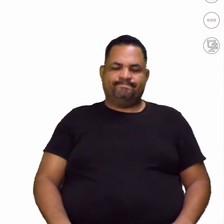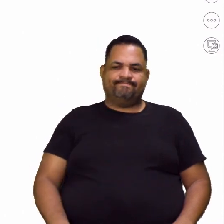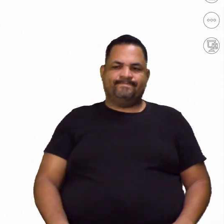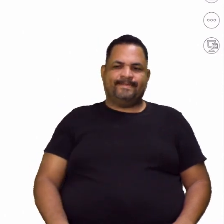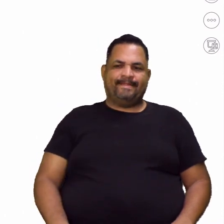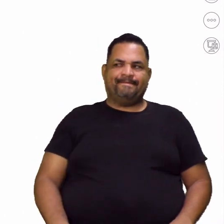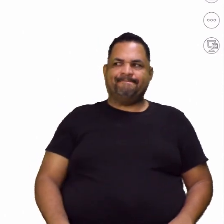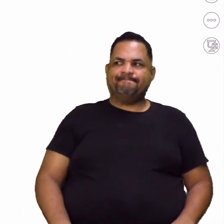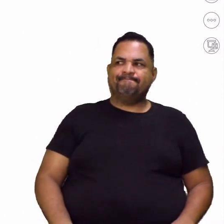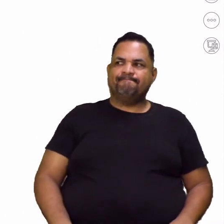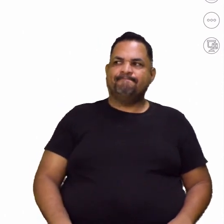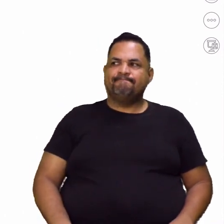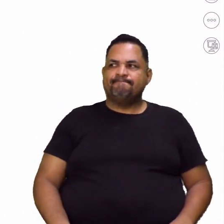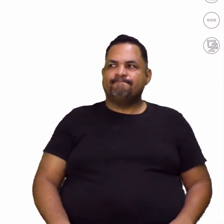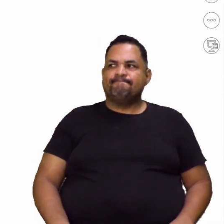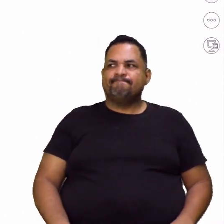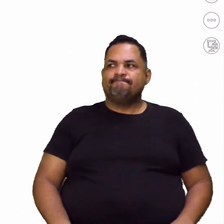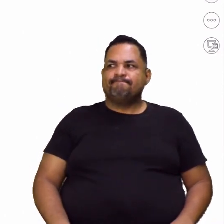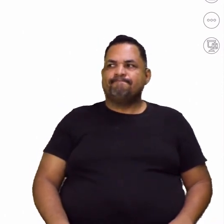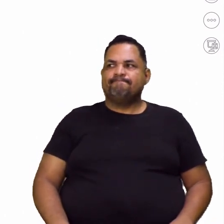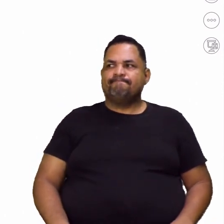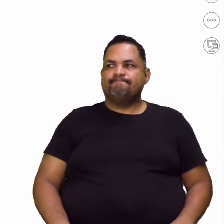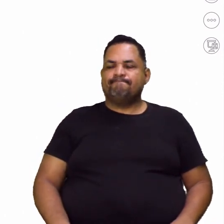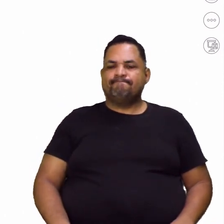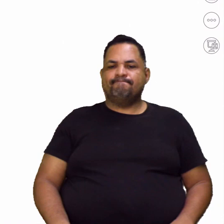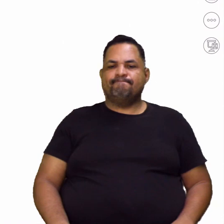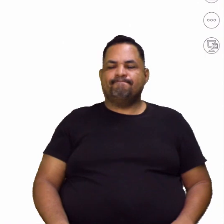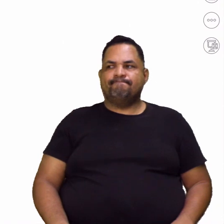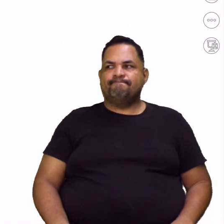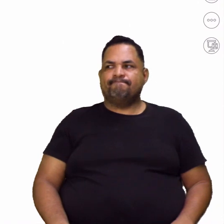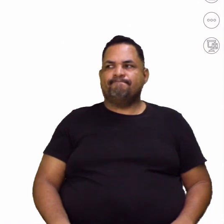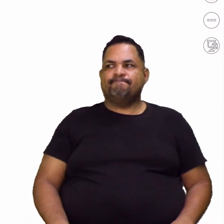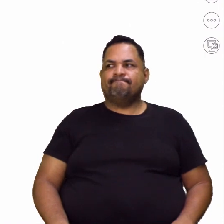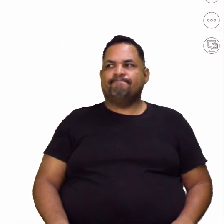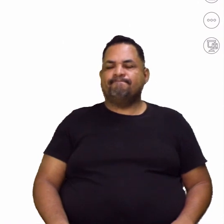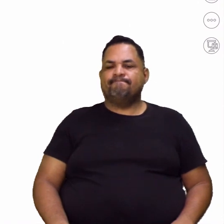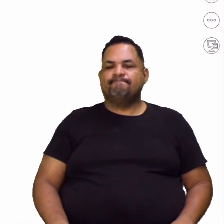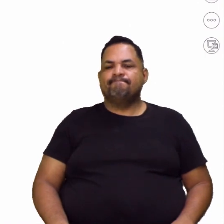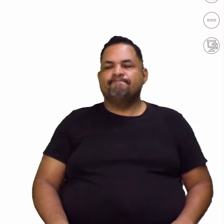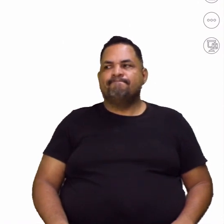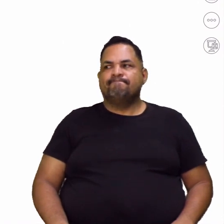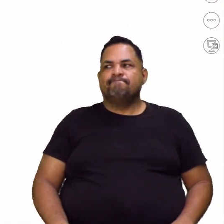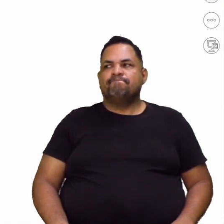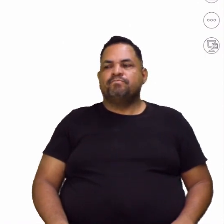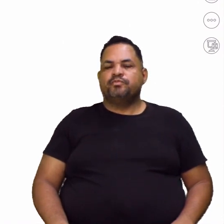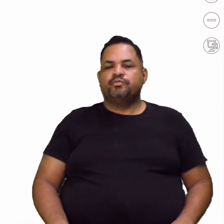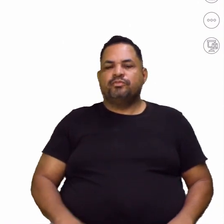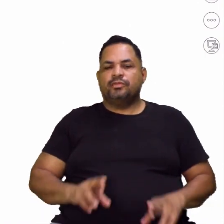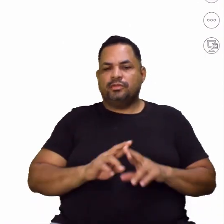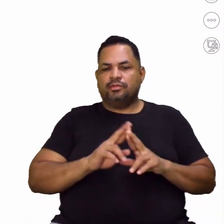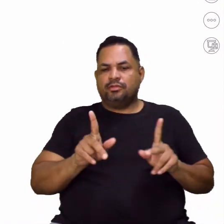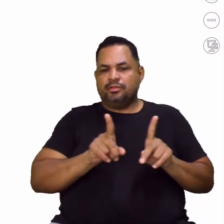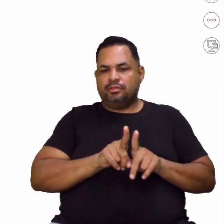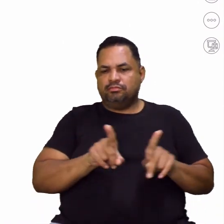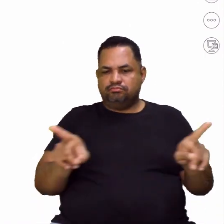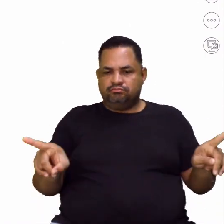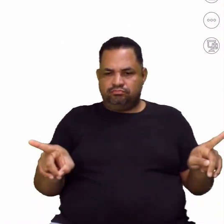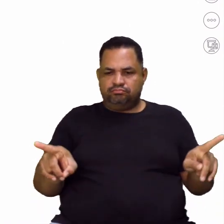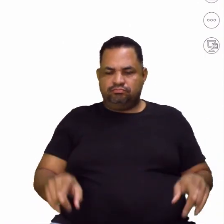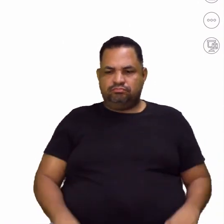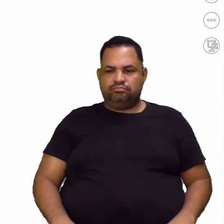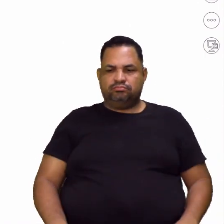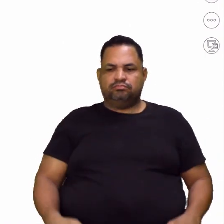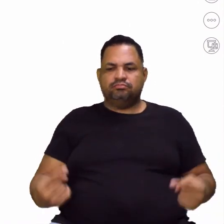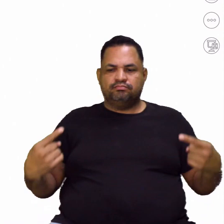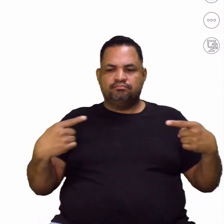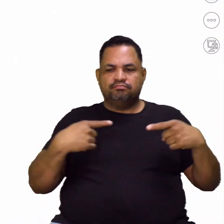ter significação semelhante, mas sim diferente, oposta. Tá